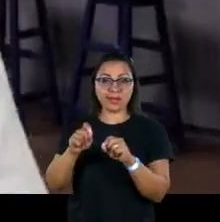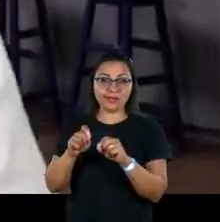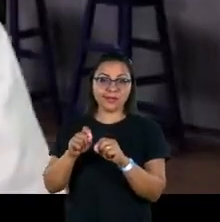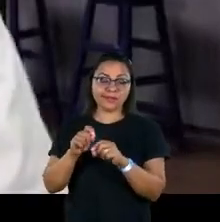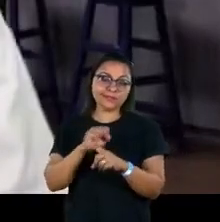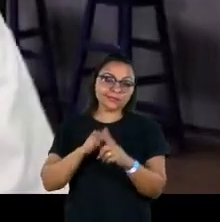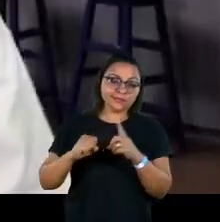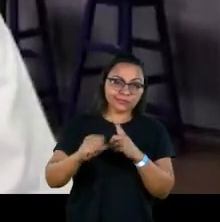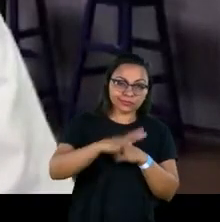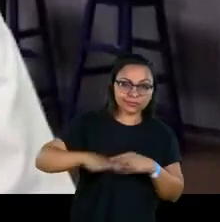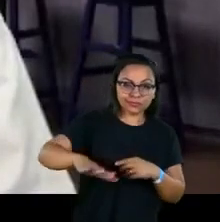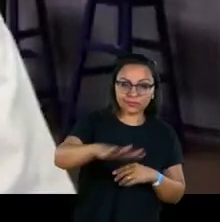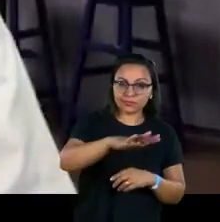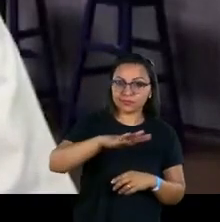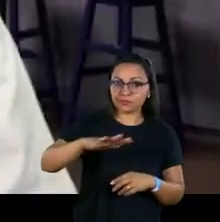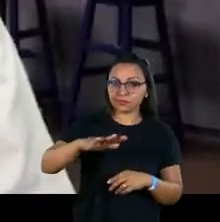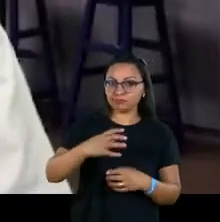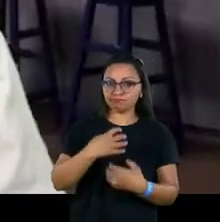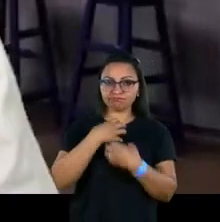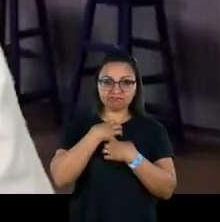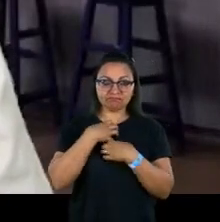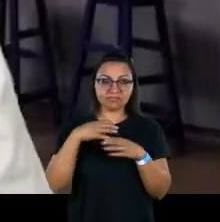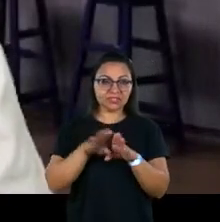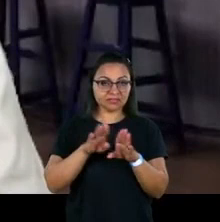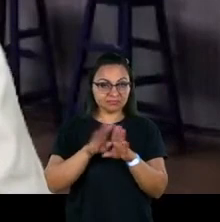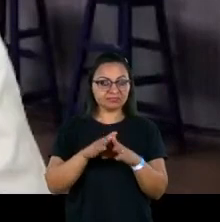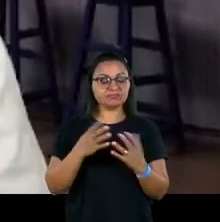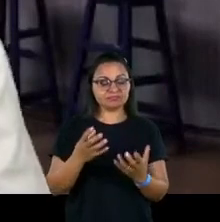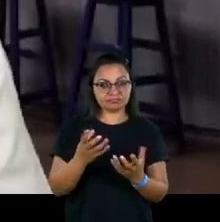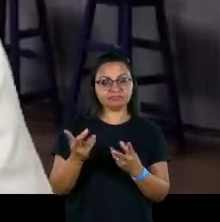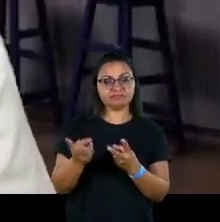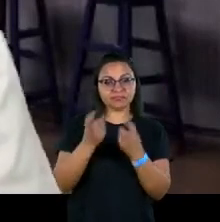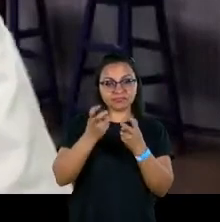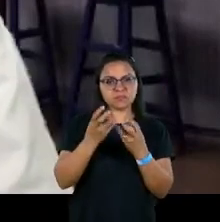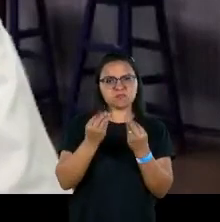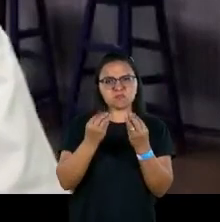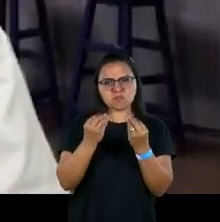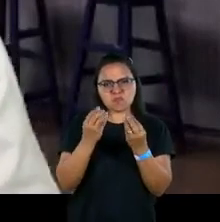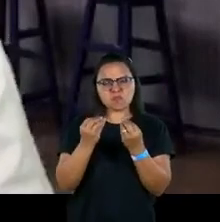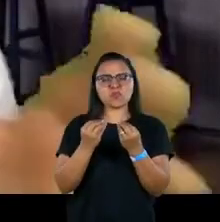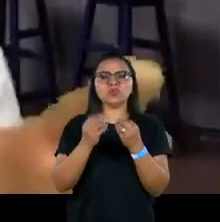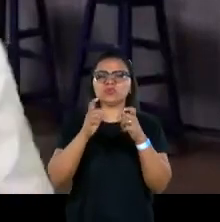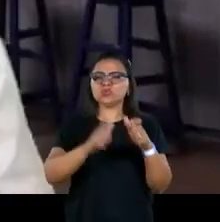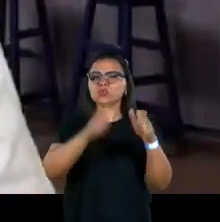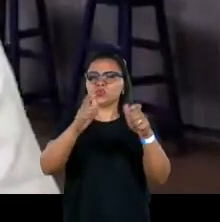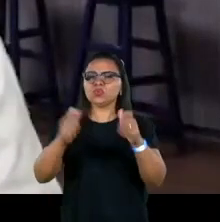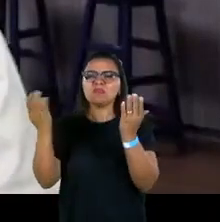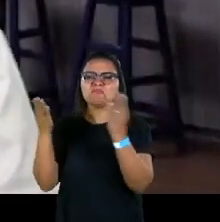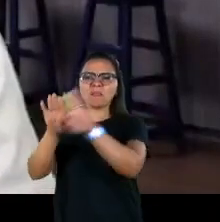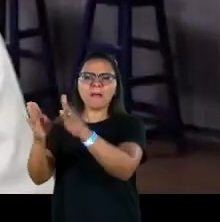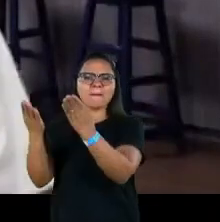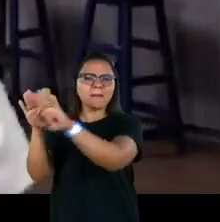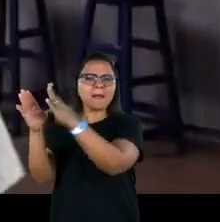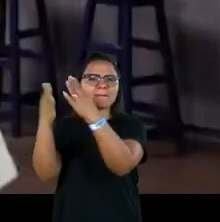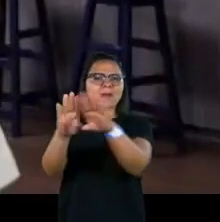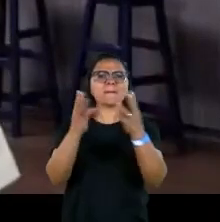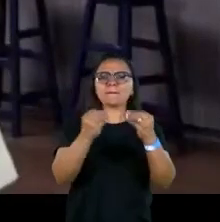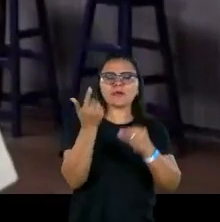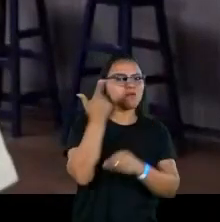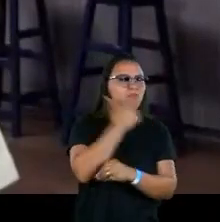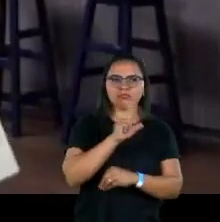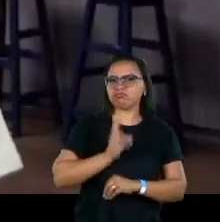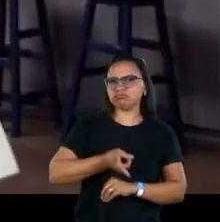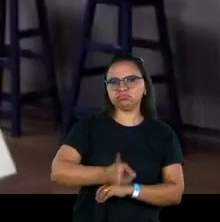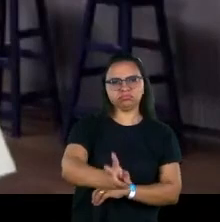civil também tomou um baque enorme, né? Muitas entidades que a gente conhece fecharam as portas que não conseguiram